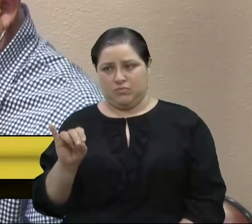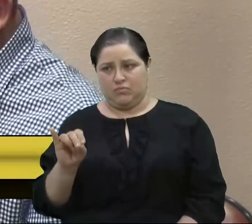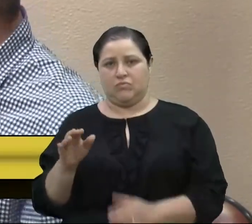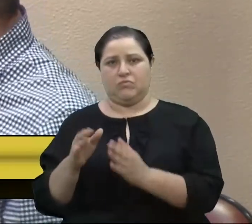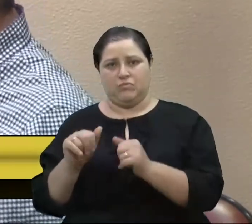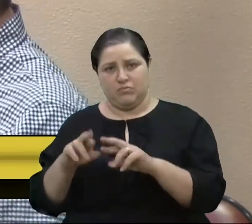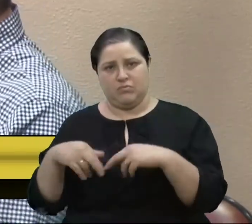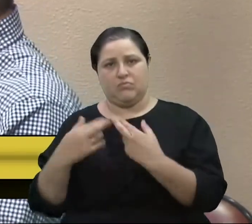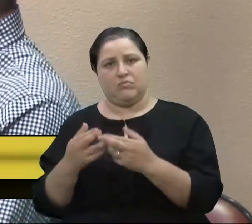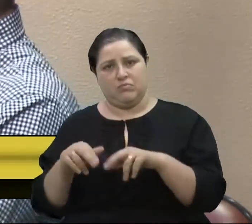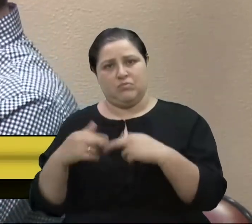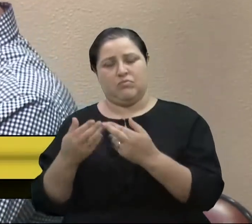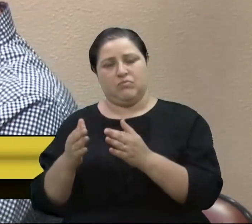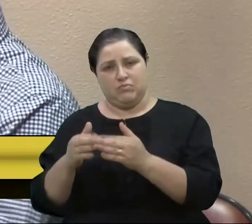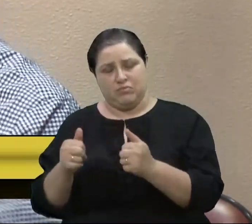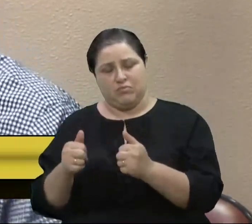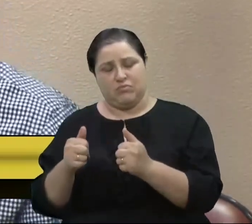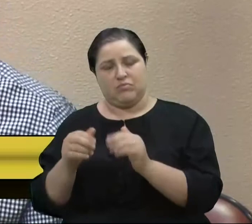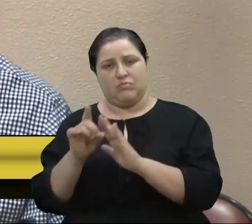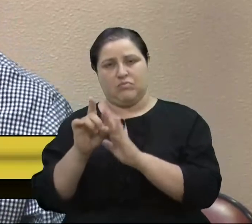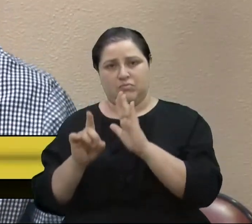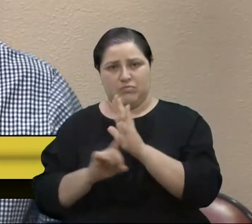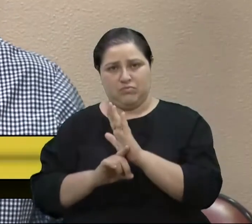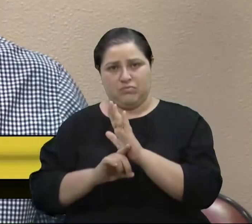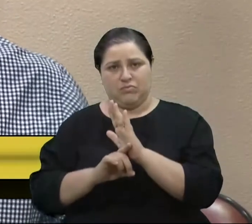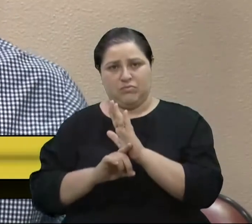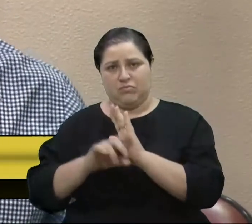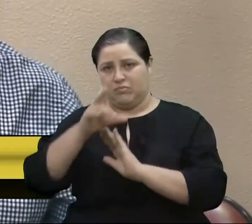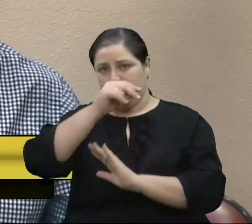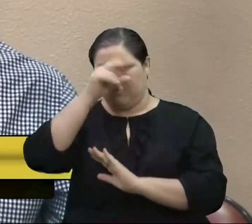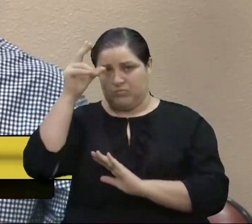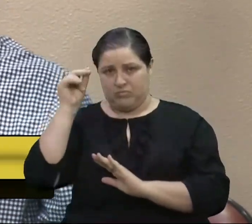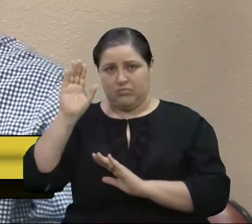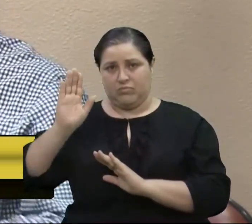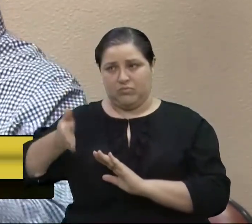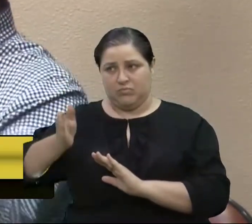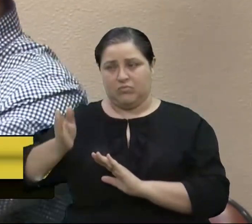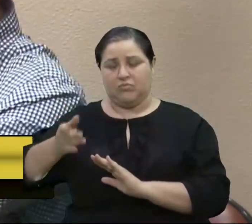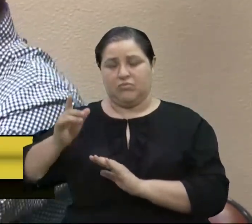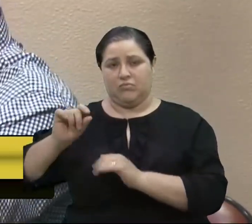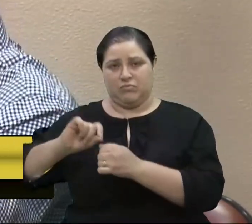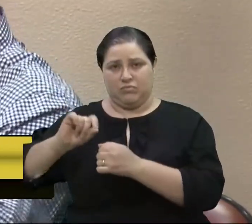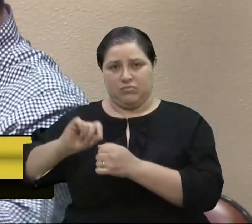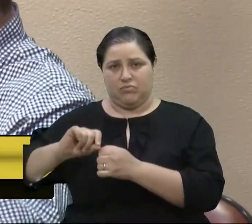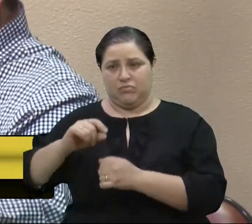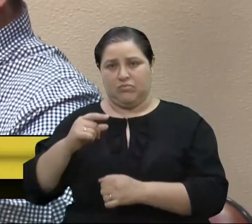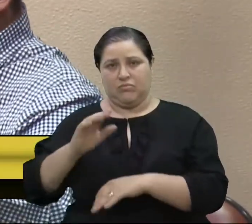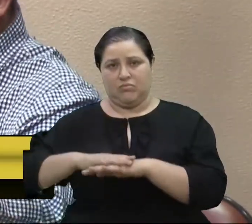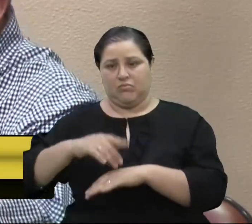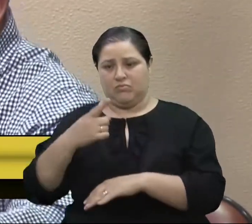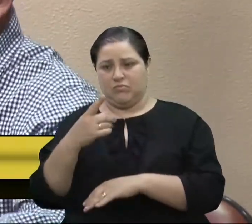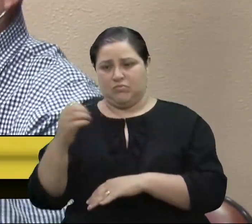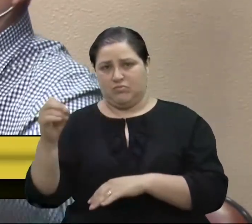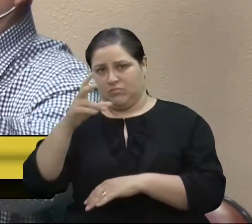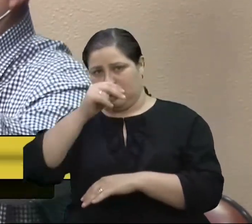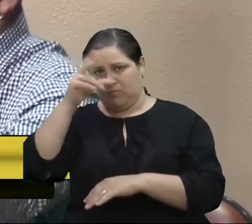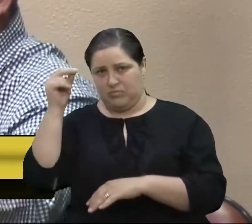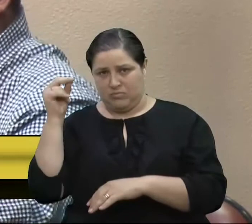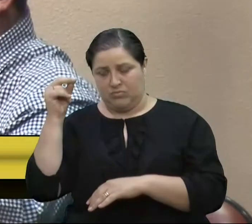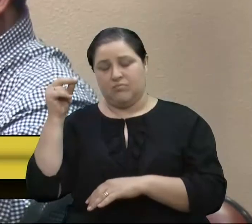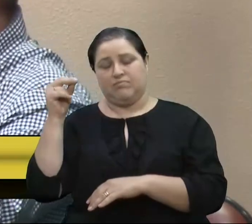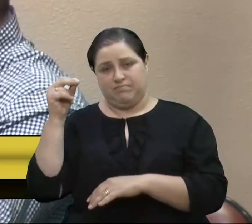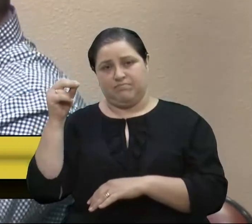mais de 100 municípios já tem, porém, não é tão simples assim, precisa enviar dados, pode ser